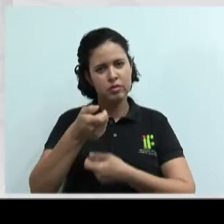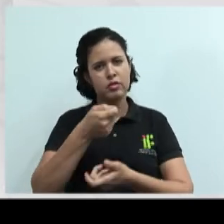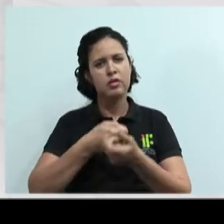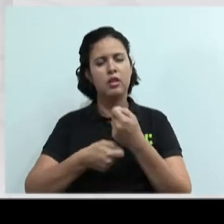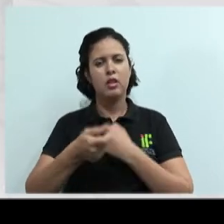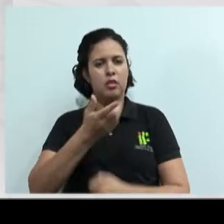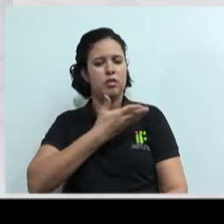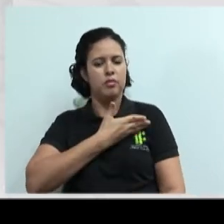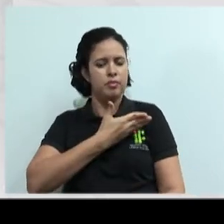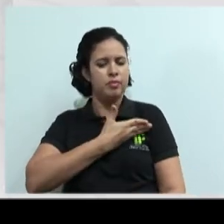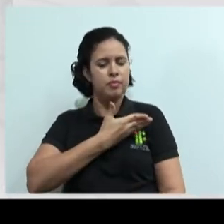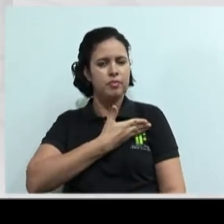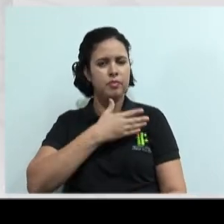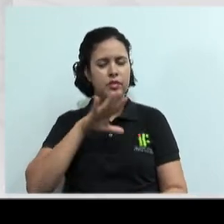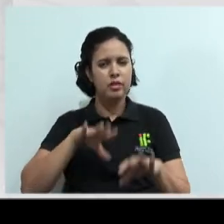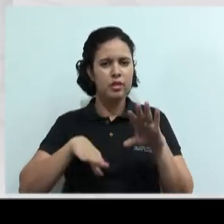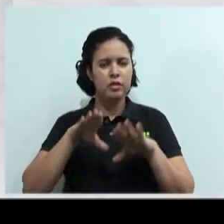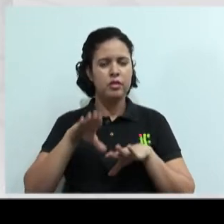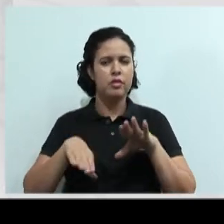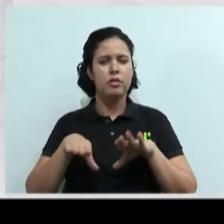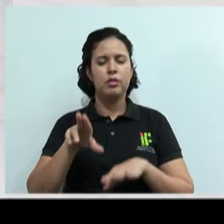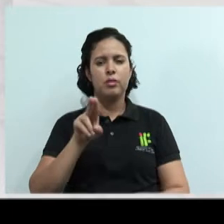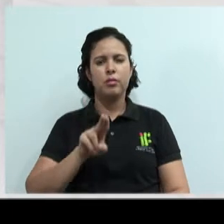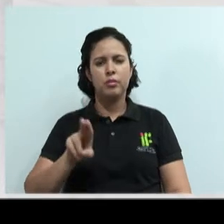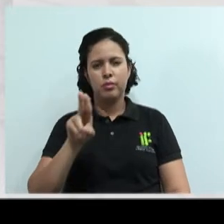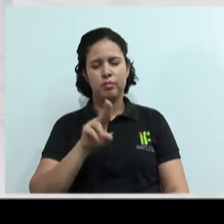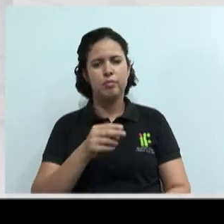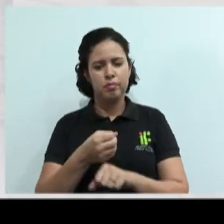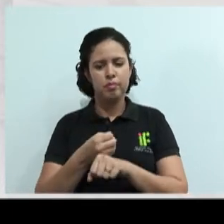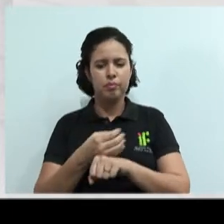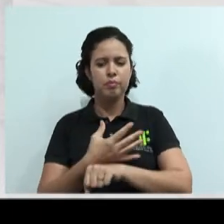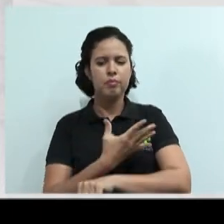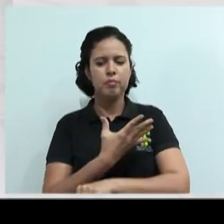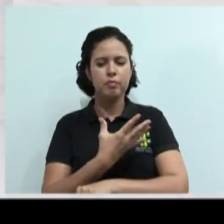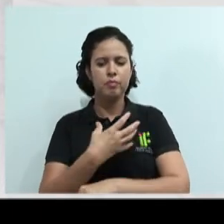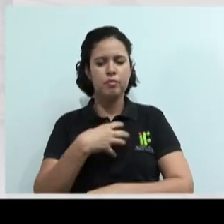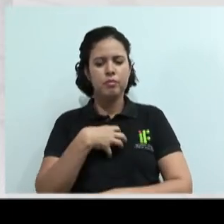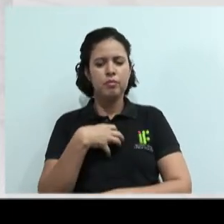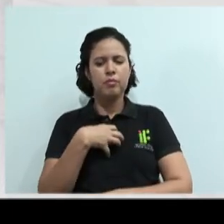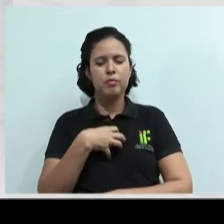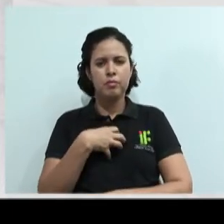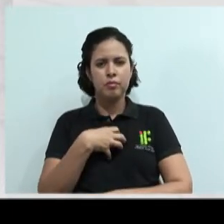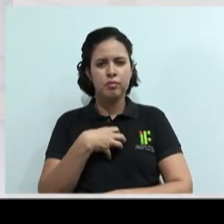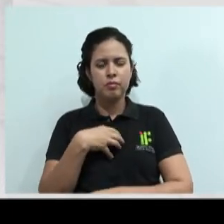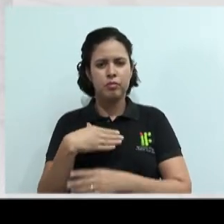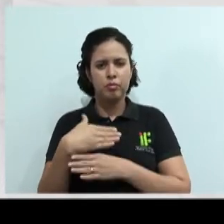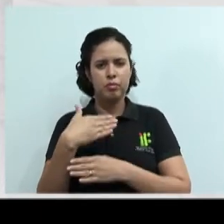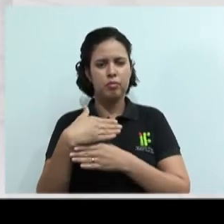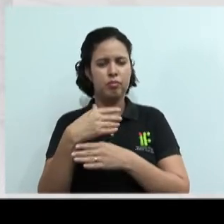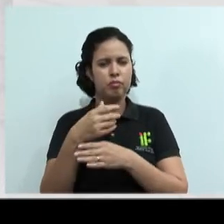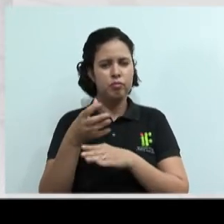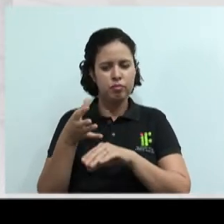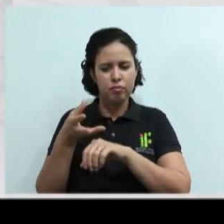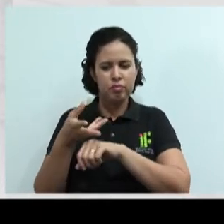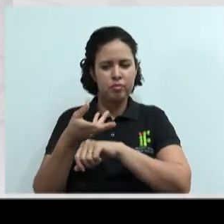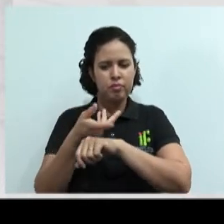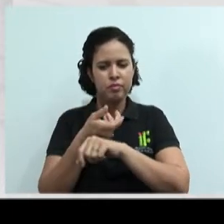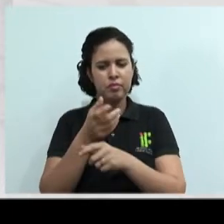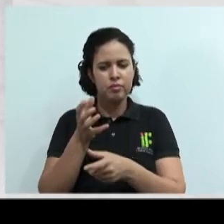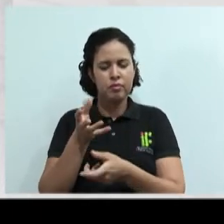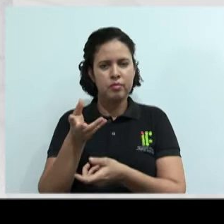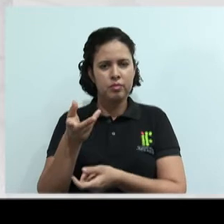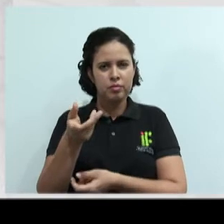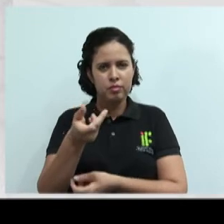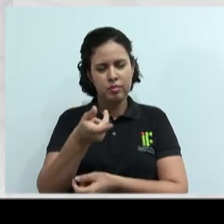amigo dele. E muitas das vezes ele usa a emoção para construir os seus argumentos, porque ele tenta te persuadir, te